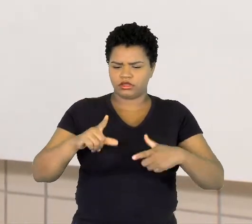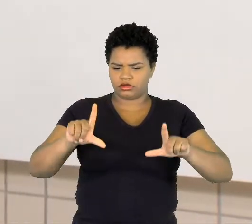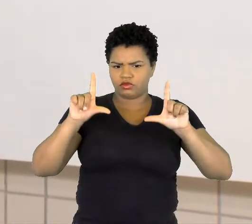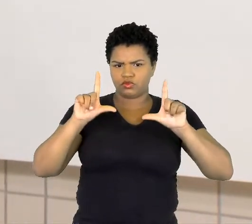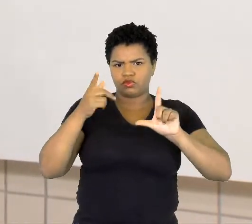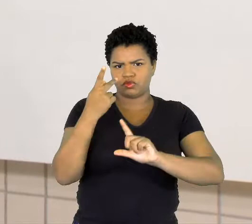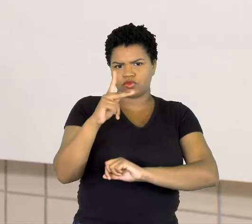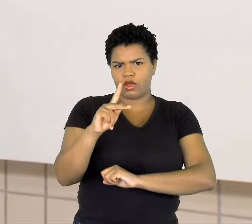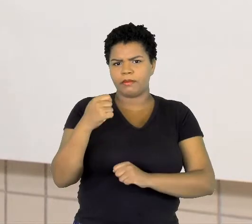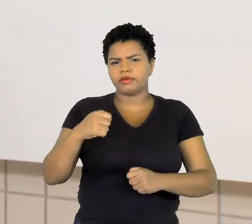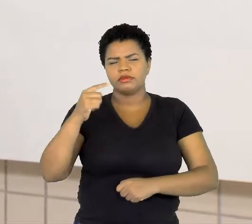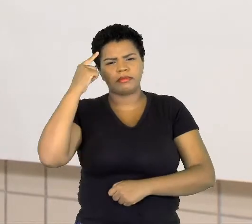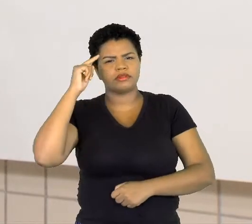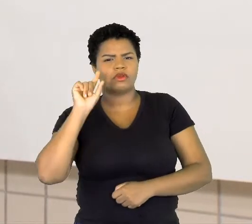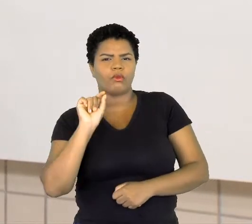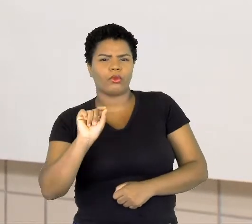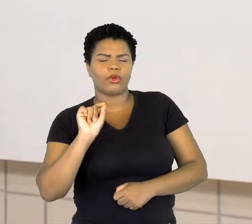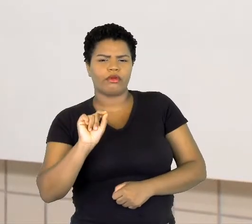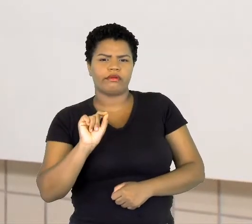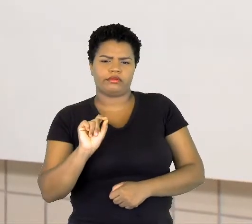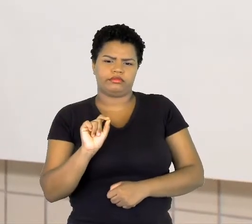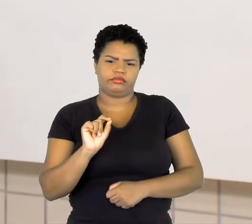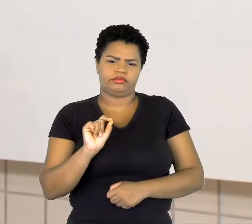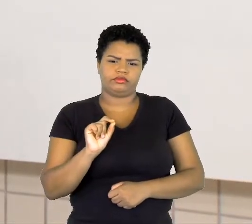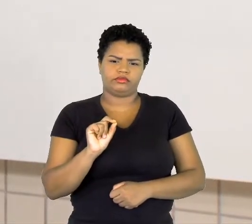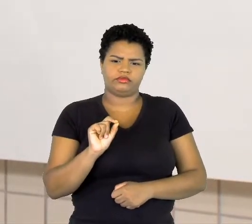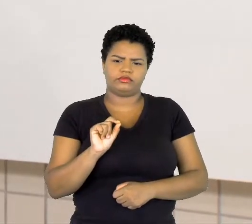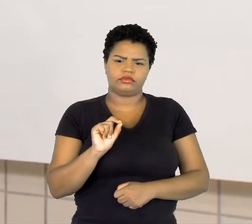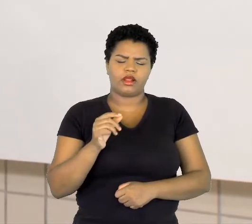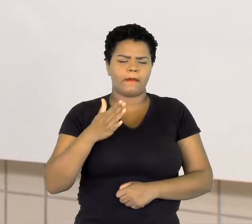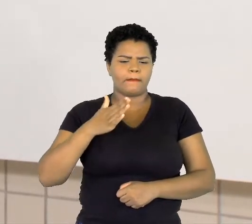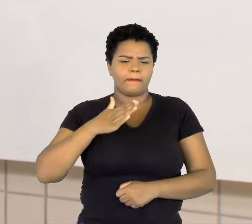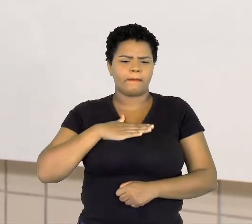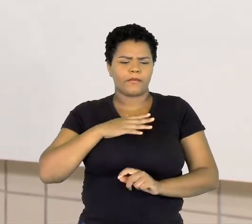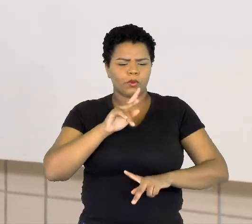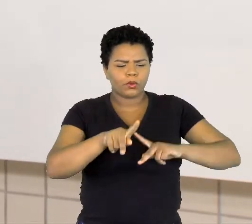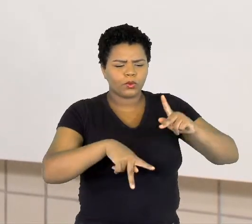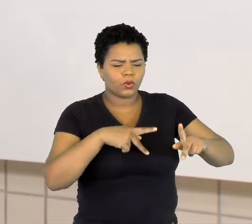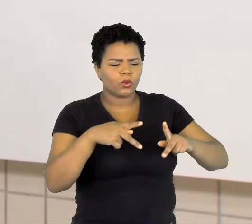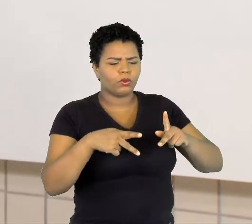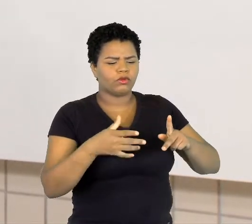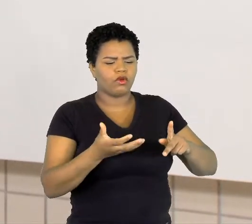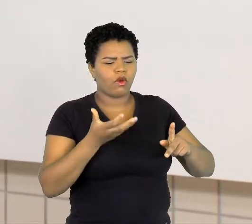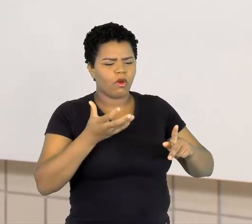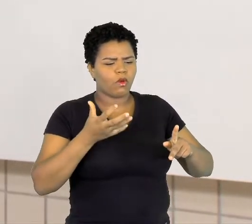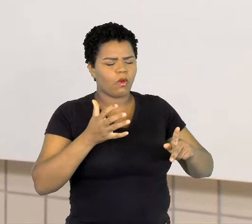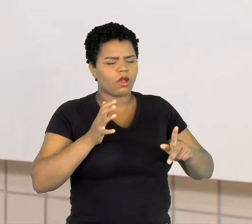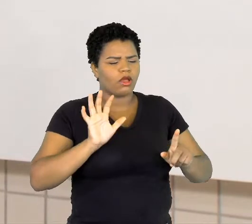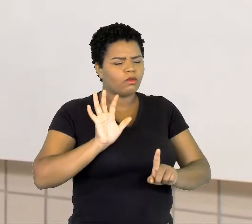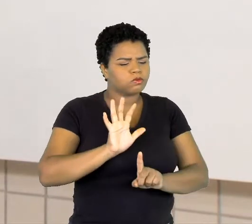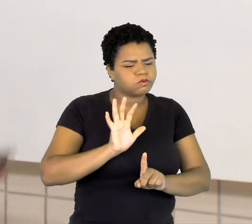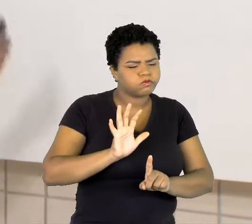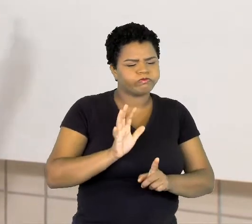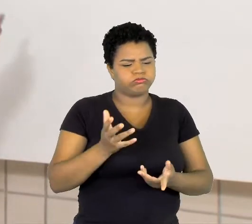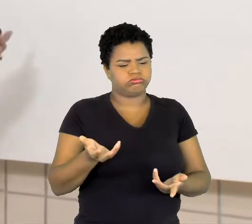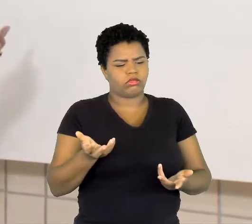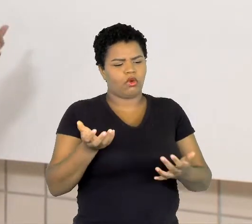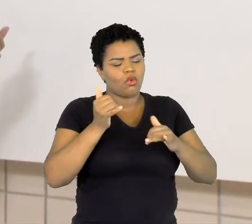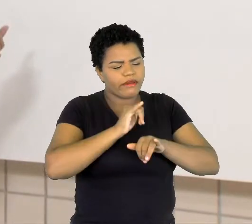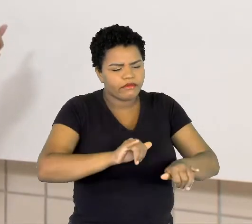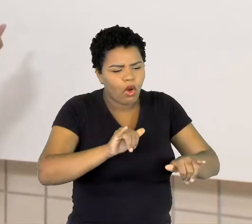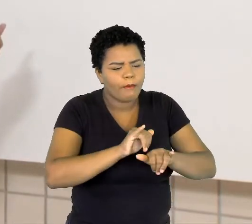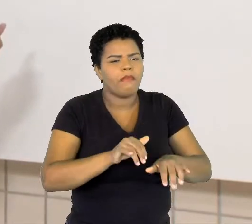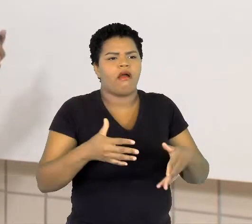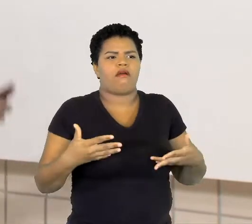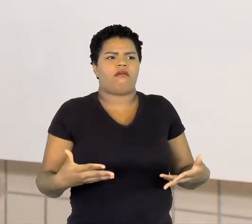tem que pensar? Quem é o meu público? Para quem que eu vou dar a informação, que é a propaganda